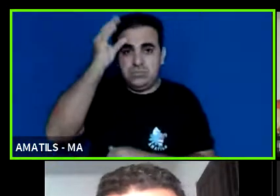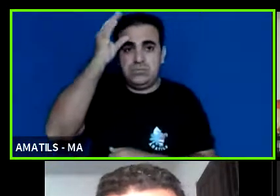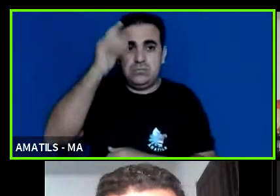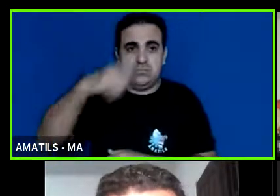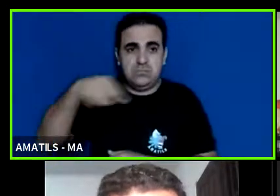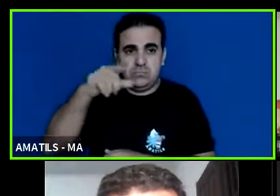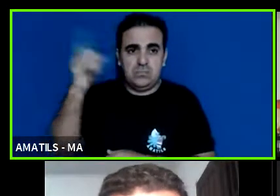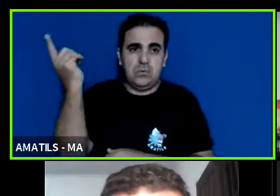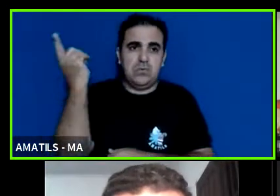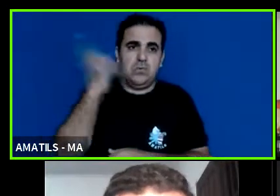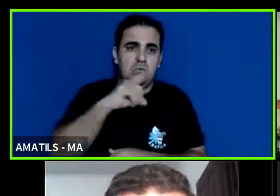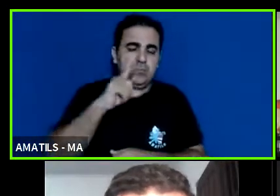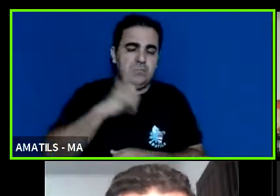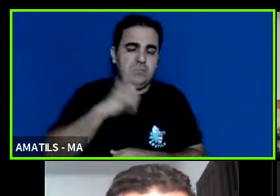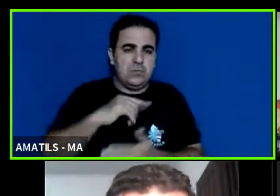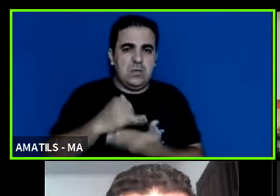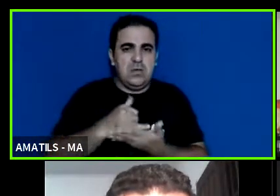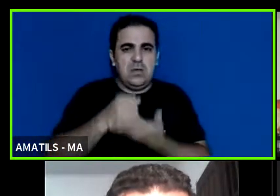pleitos deferidos